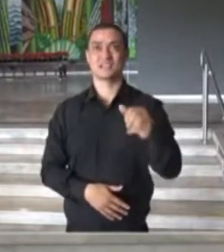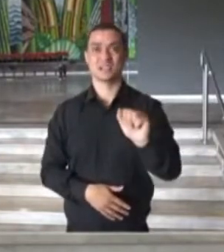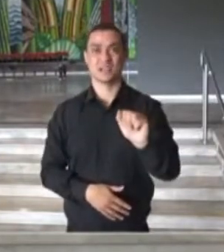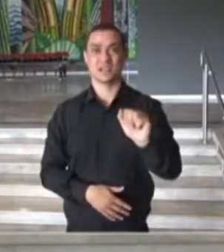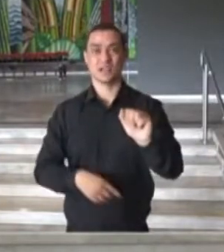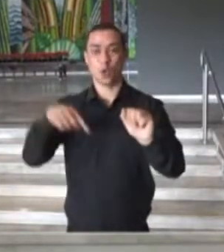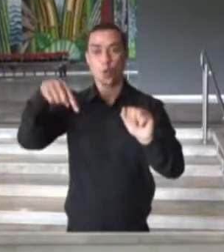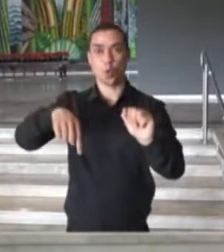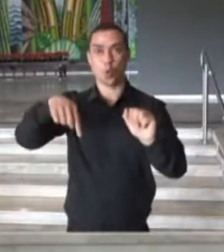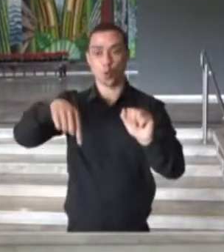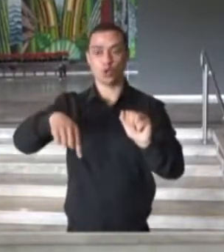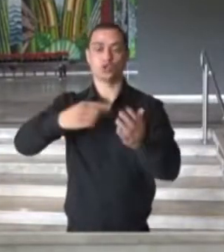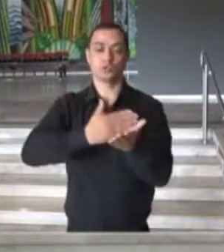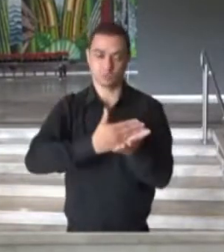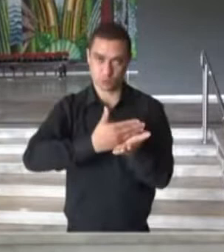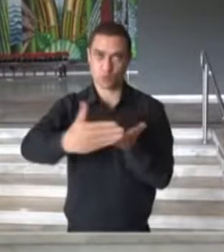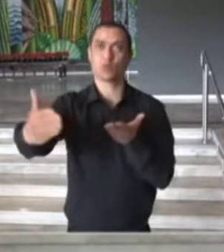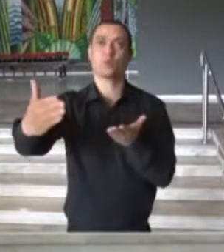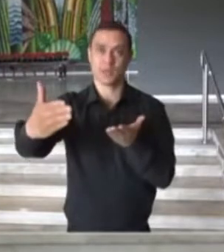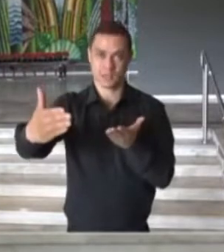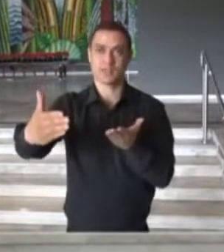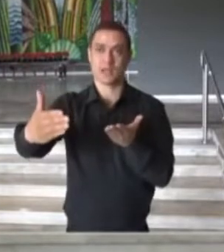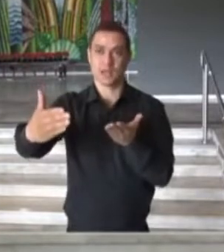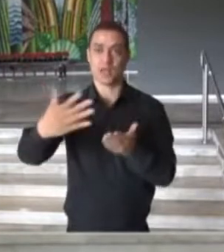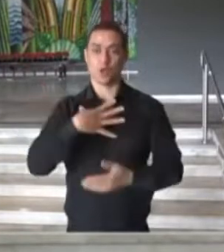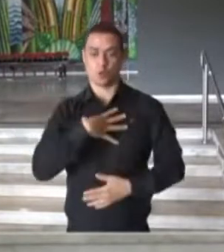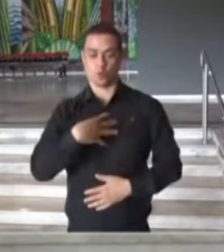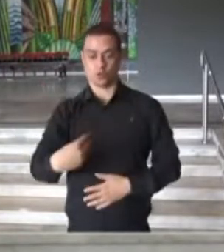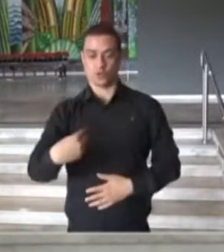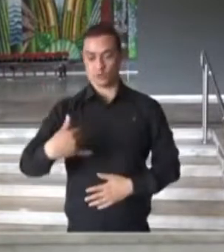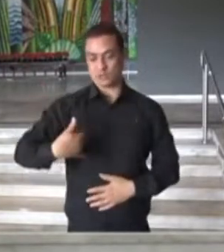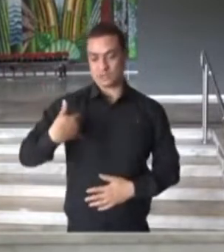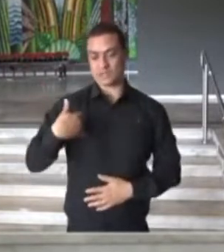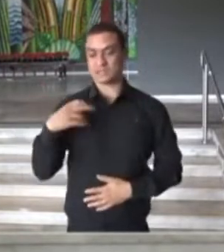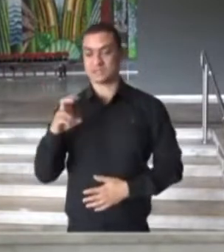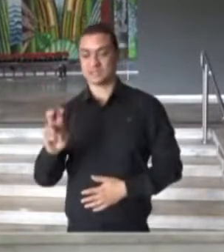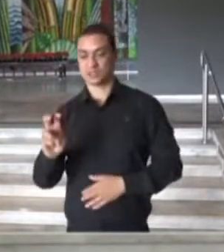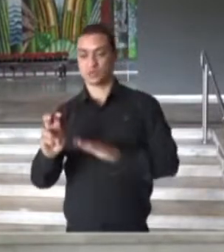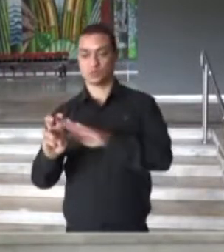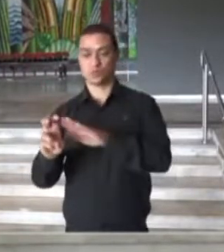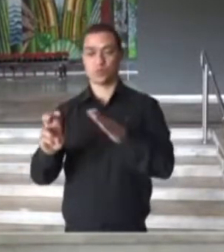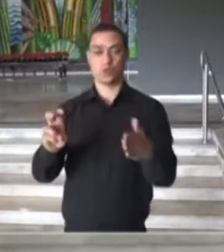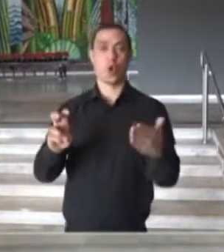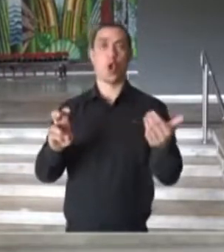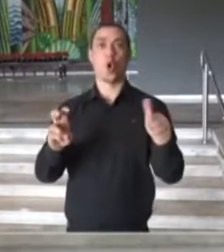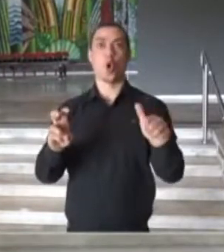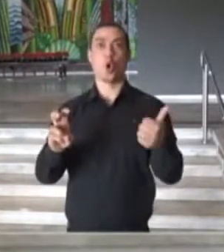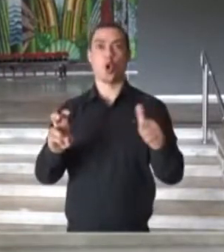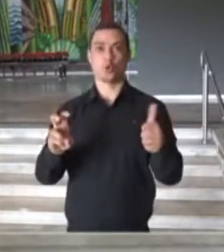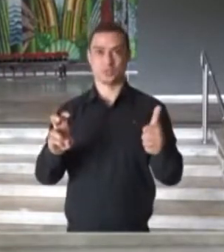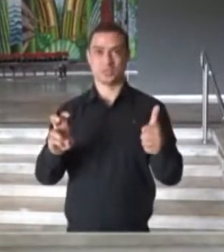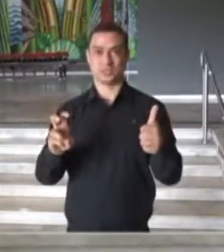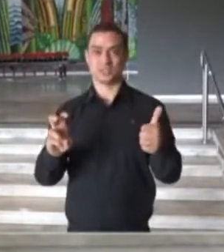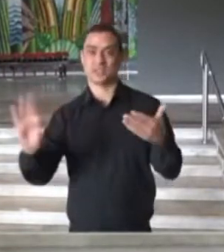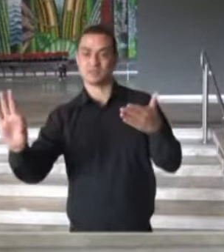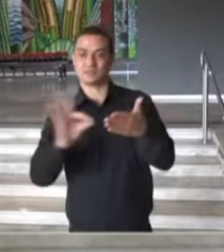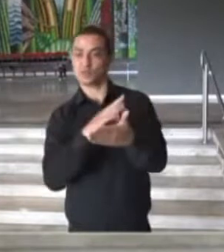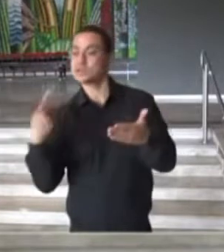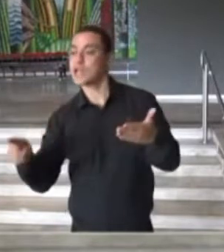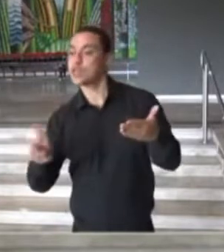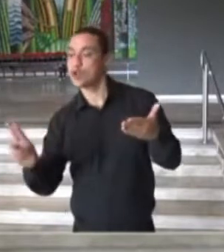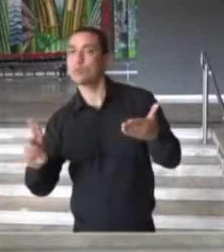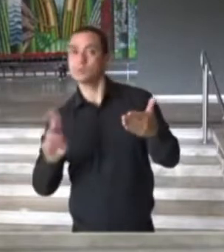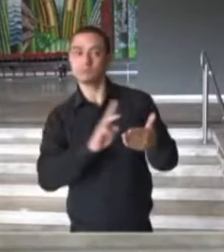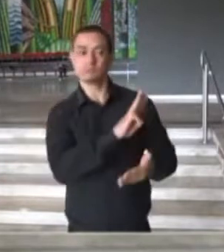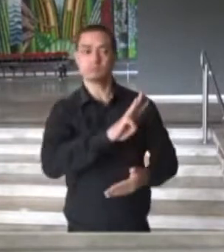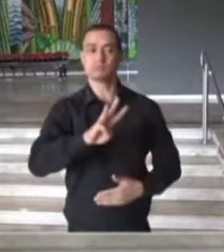os pais já podem incluir os seus filhos de 5 a 11 anos no sistema Vacina Já do estado de